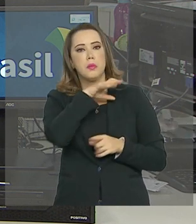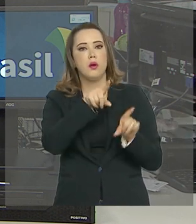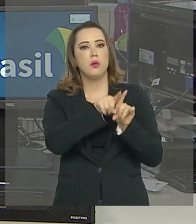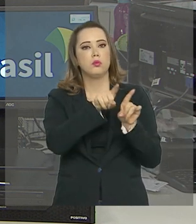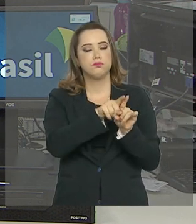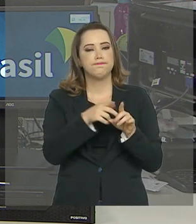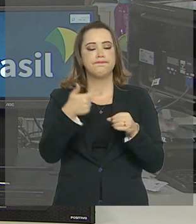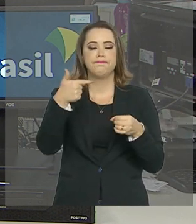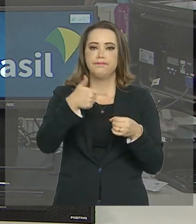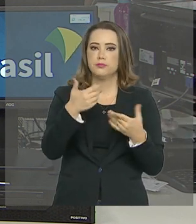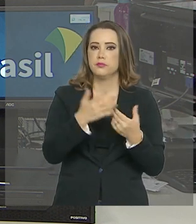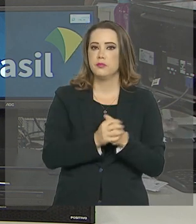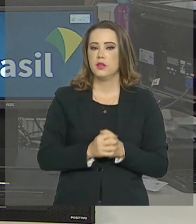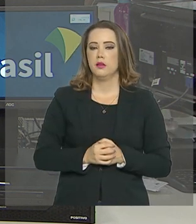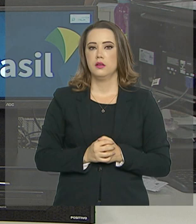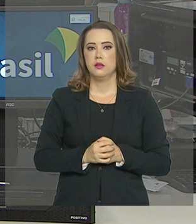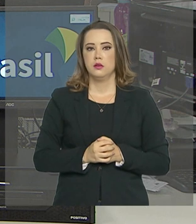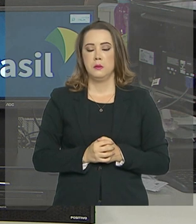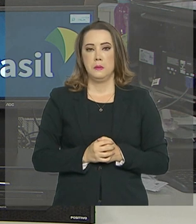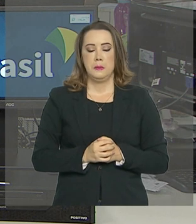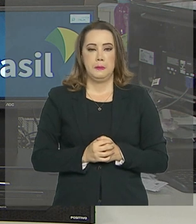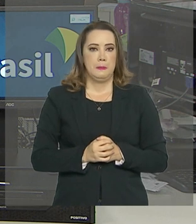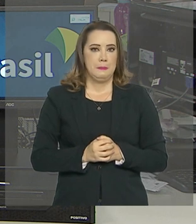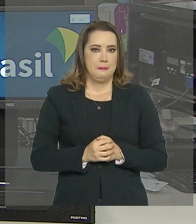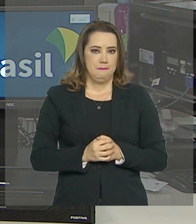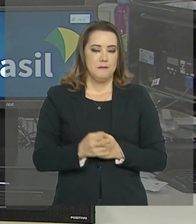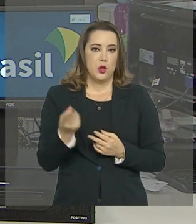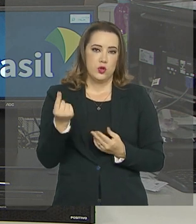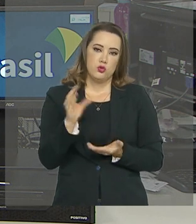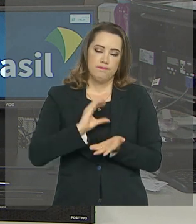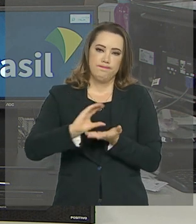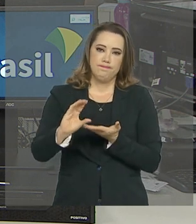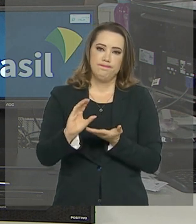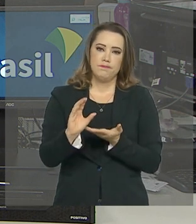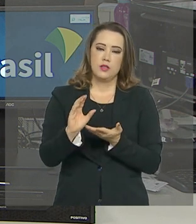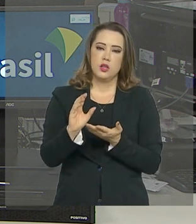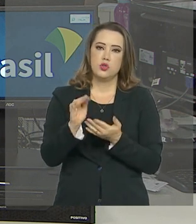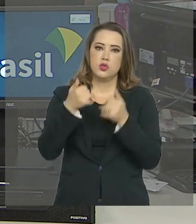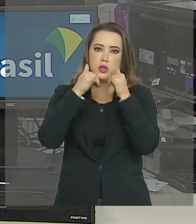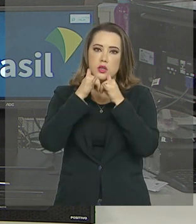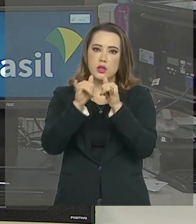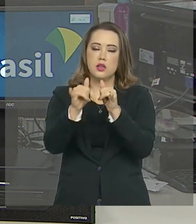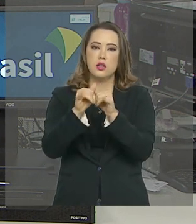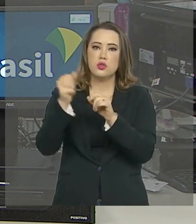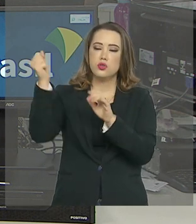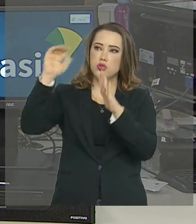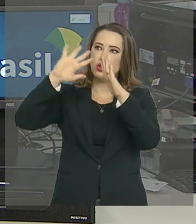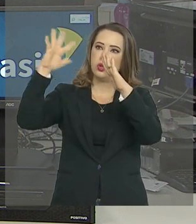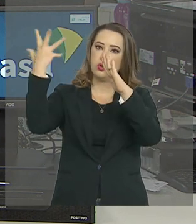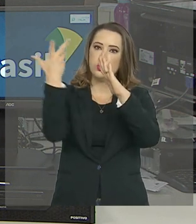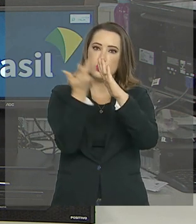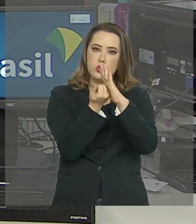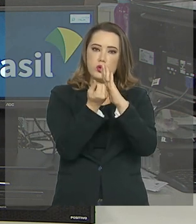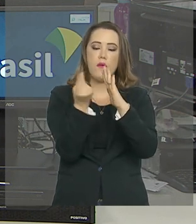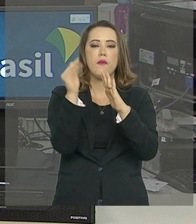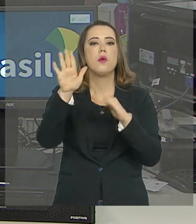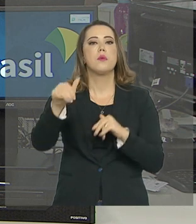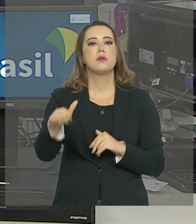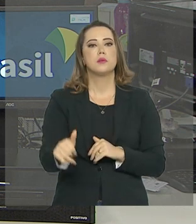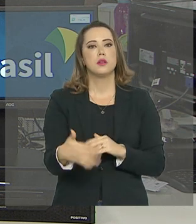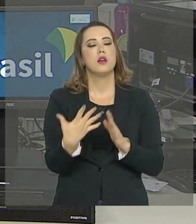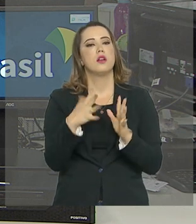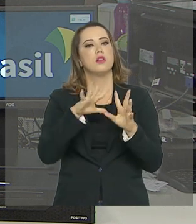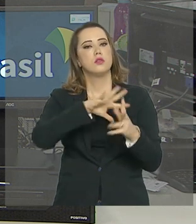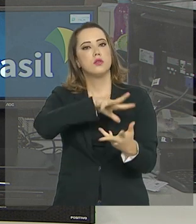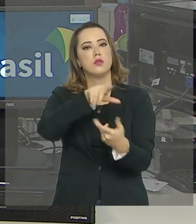Abastecimento. Investir em energia solar é uma solução que garante conta de luz mais barata e sustentabilidade.